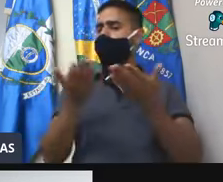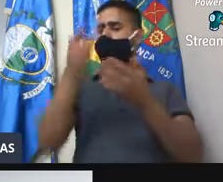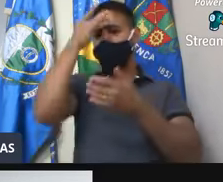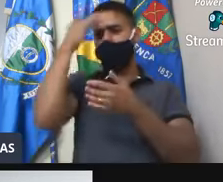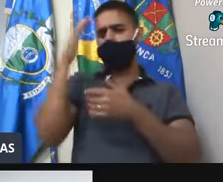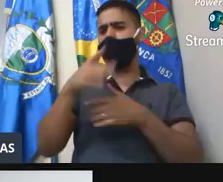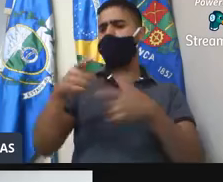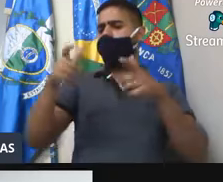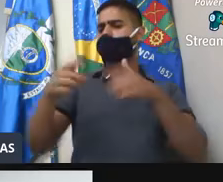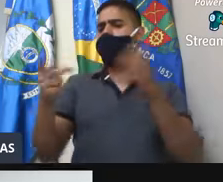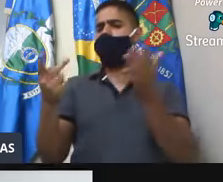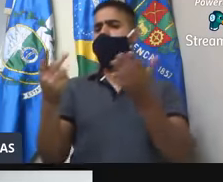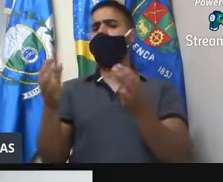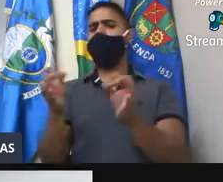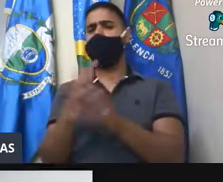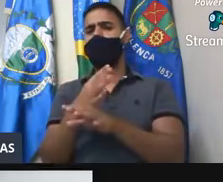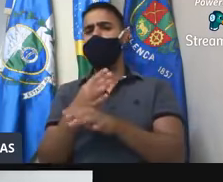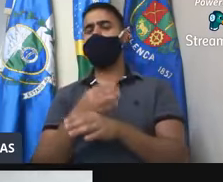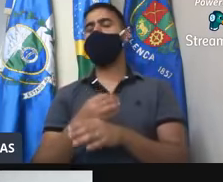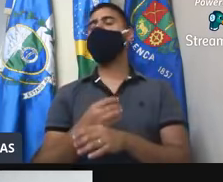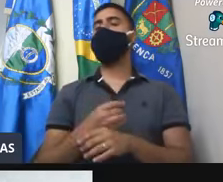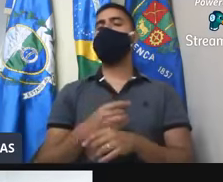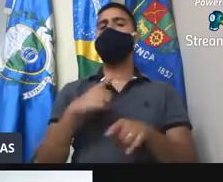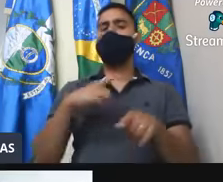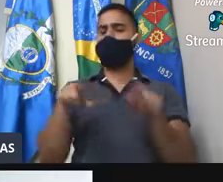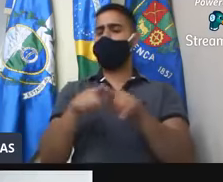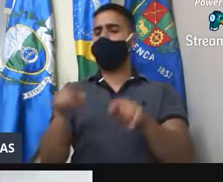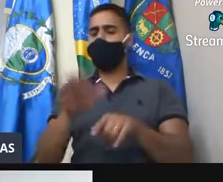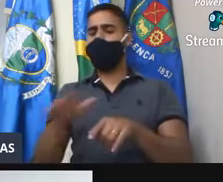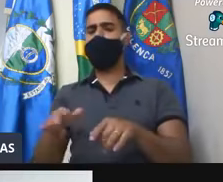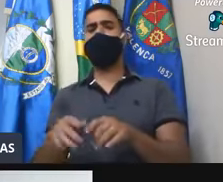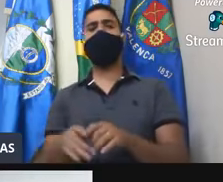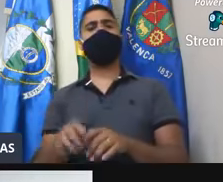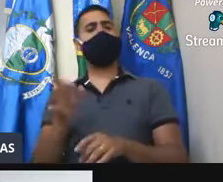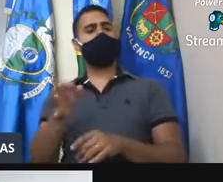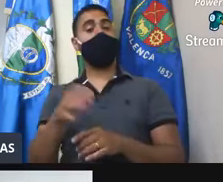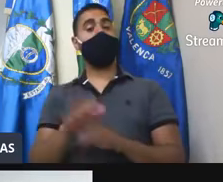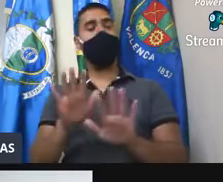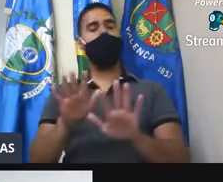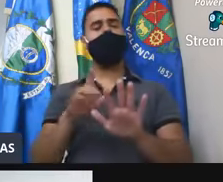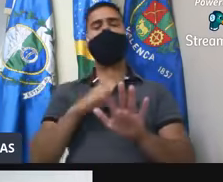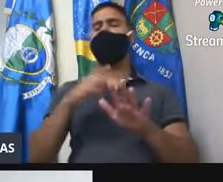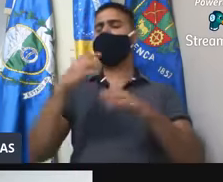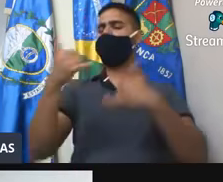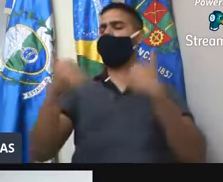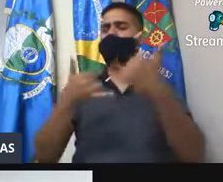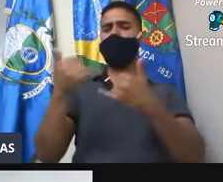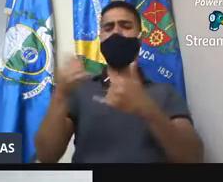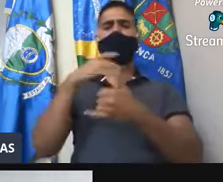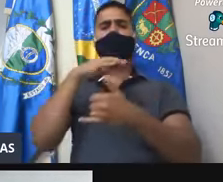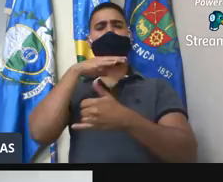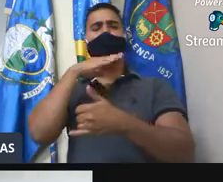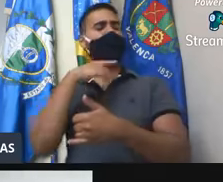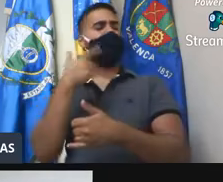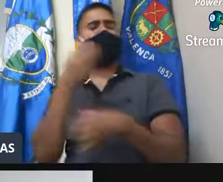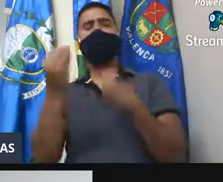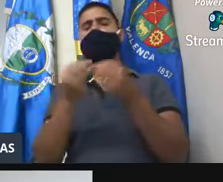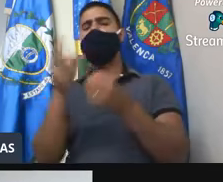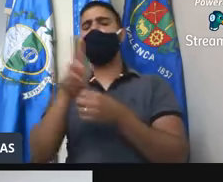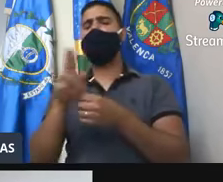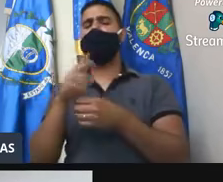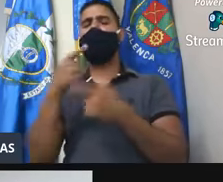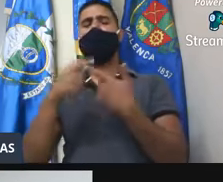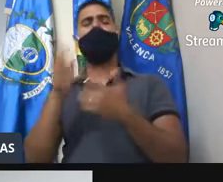o espaço adequado para brincarem o ar livre, em brinquedos próprios para sua faixa etária. Ocorre que vários brinquedos do setado parque são impossibilitados de serem usados devido ao seu